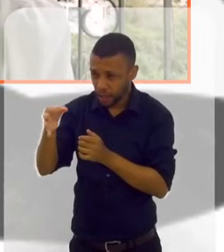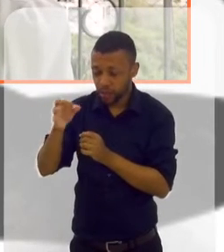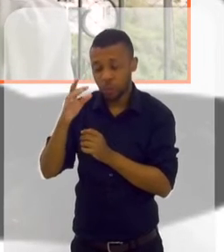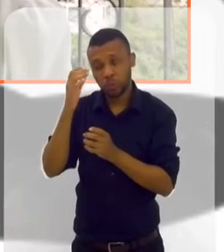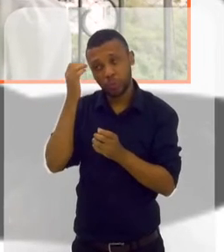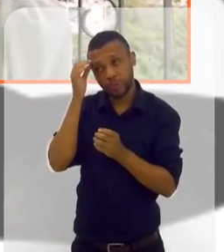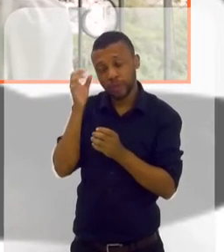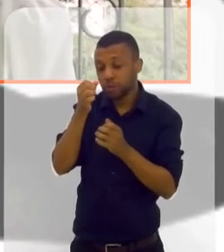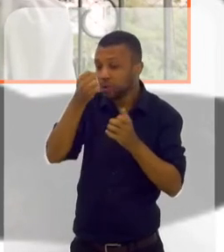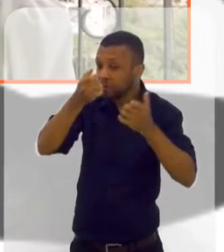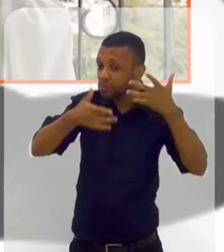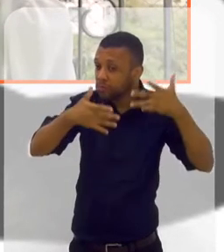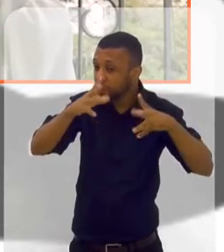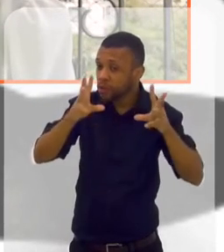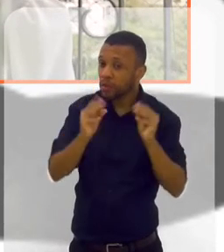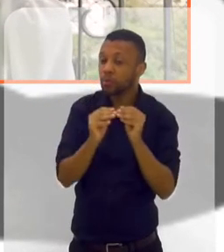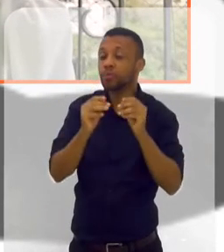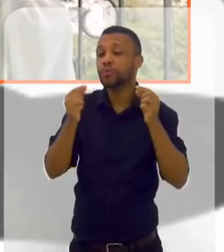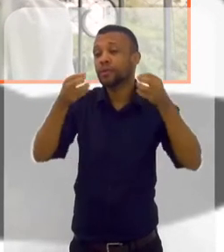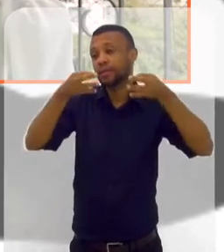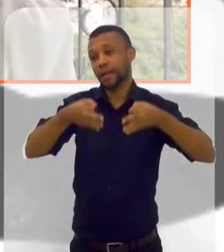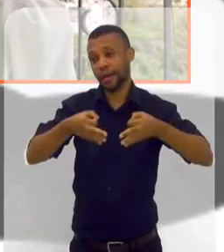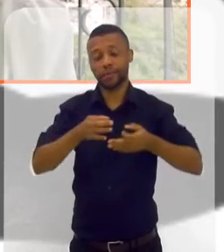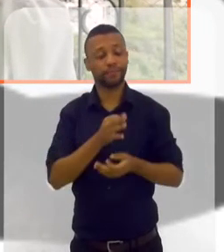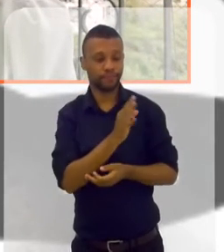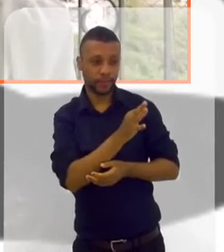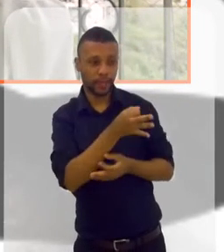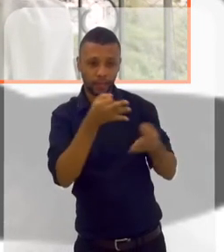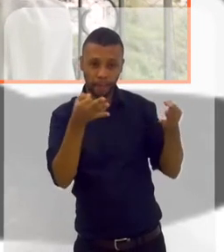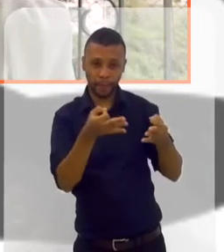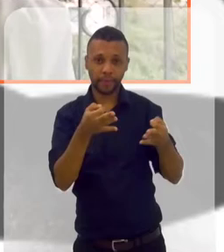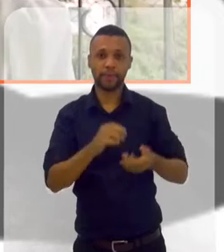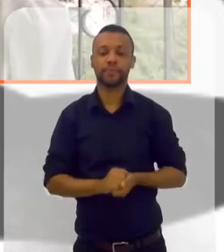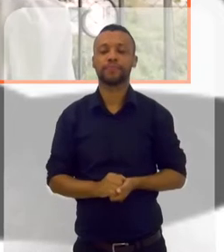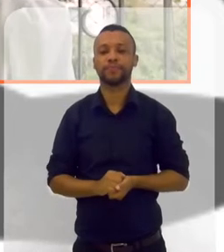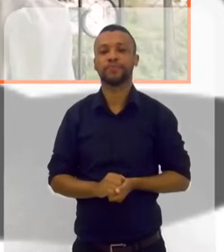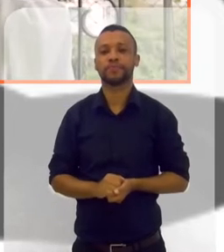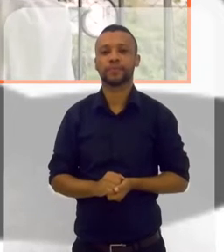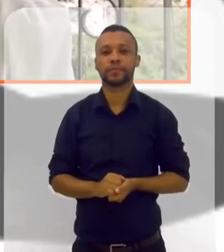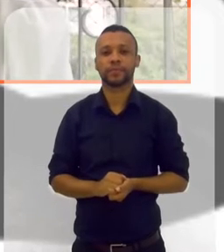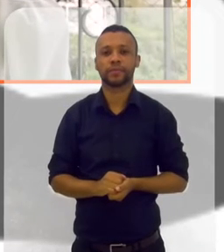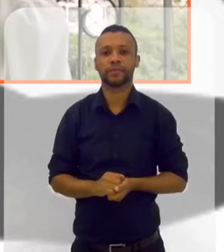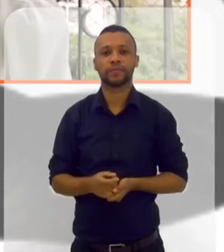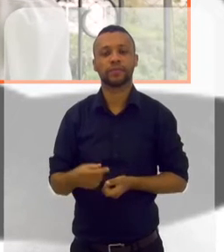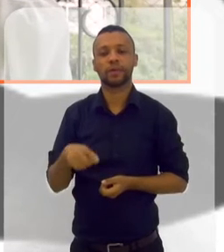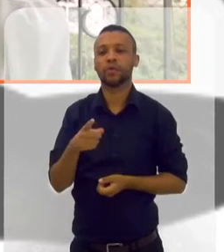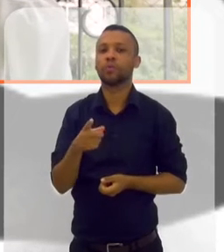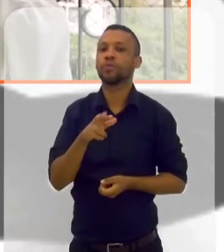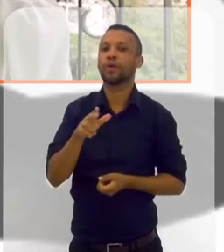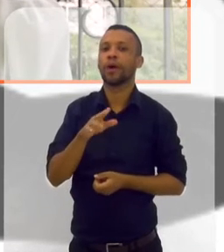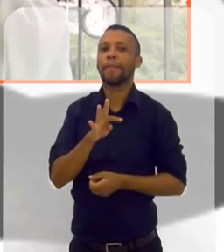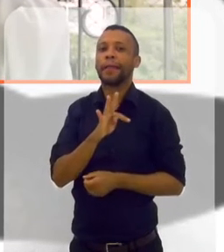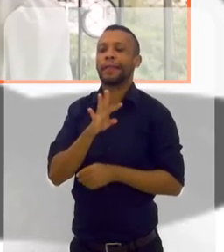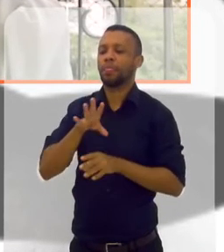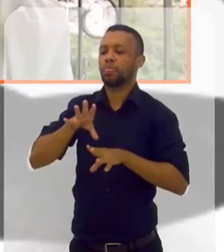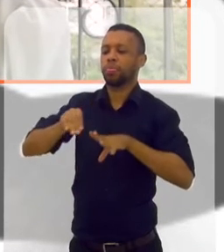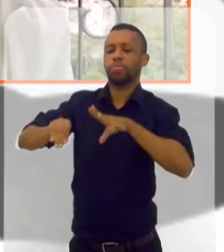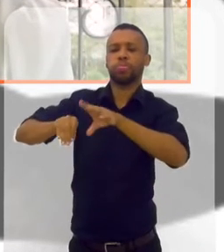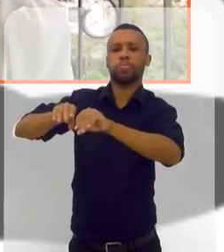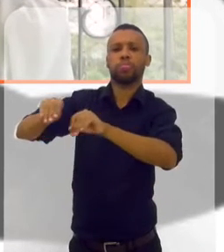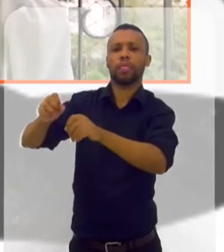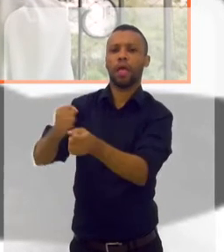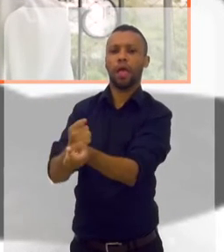um resumo adequado. Perfeito. Então, acho que você não é uma técnica